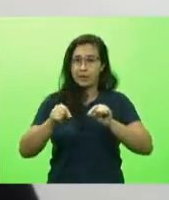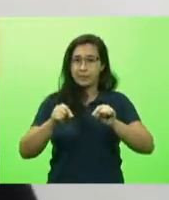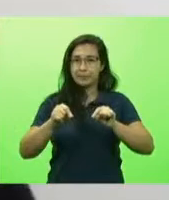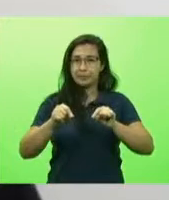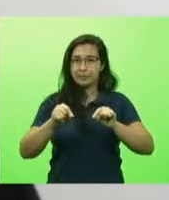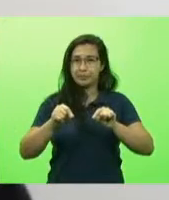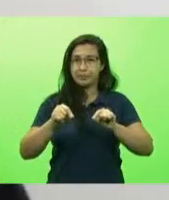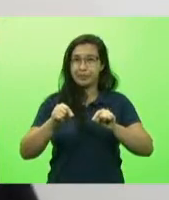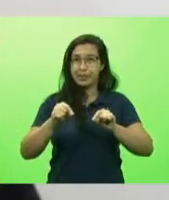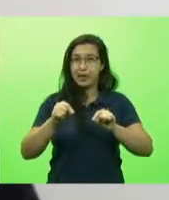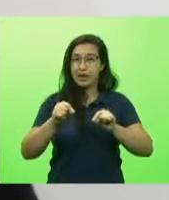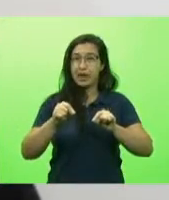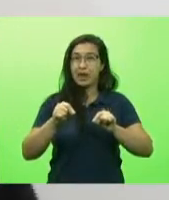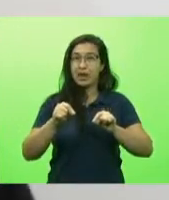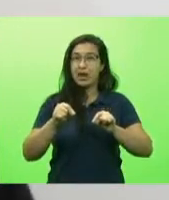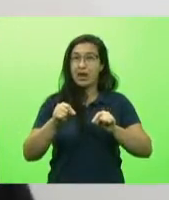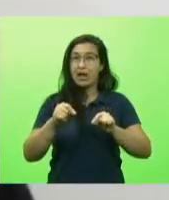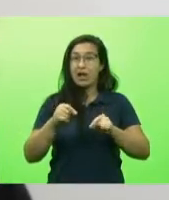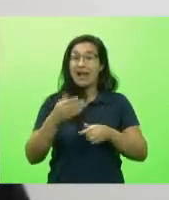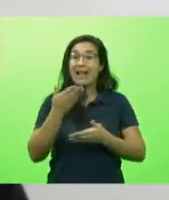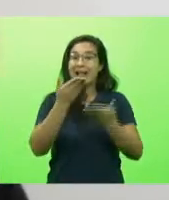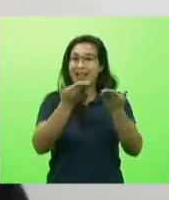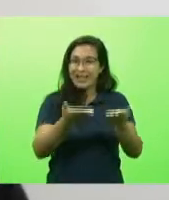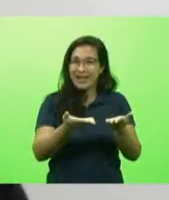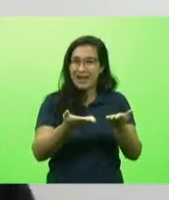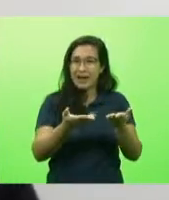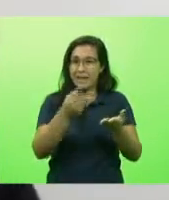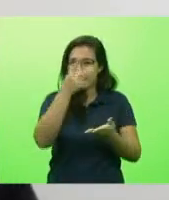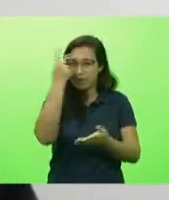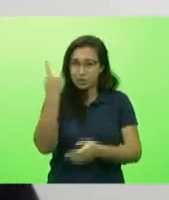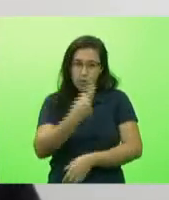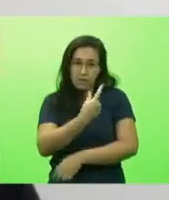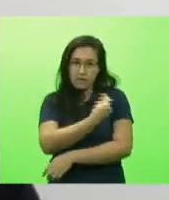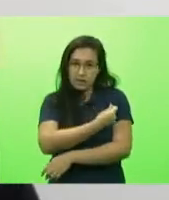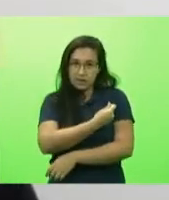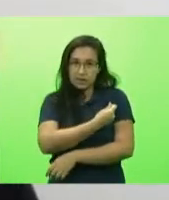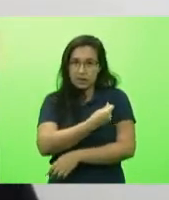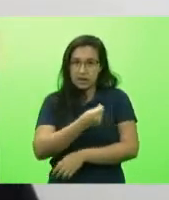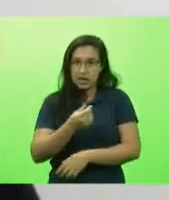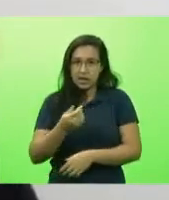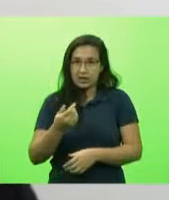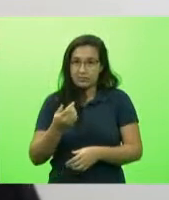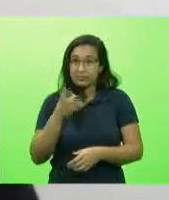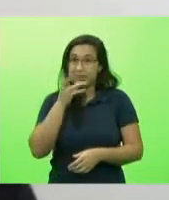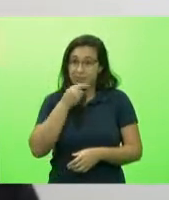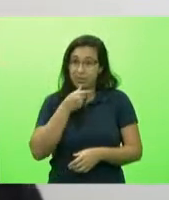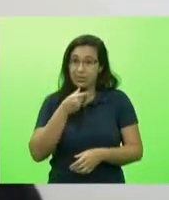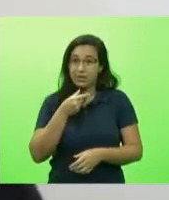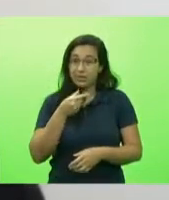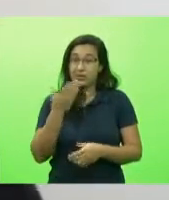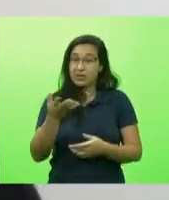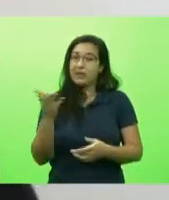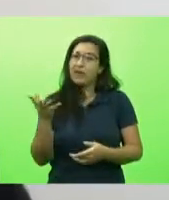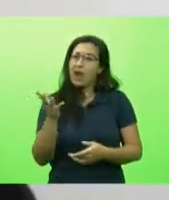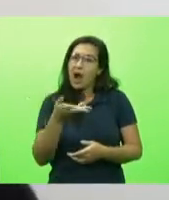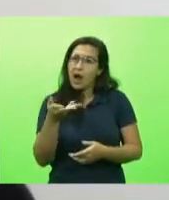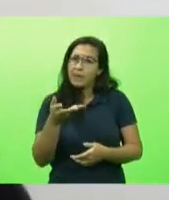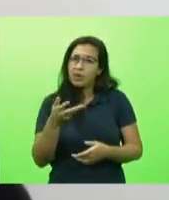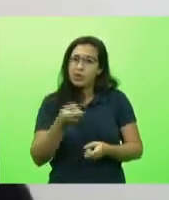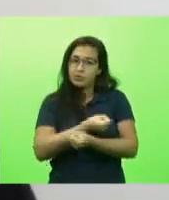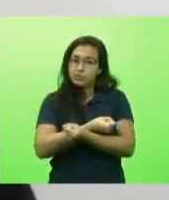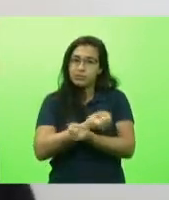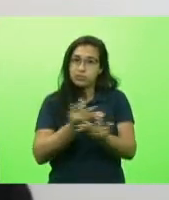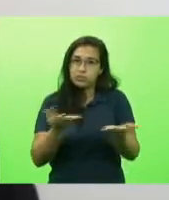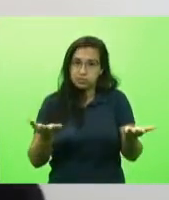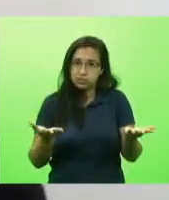ponta também não está andando para rapidez com o que se deseja vossa excelência falou da rapidez com que elas foram distribuídas